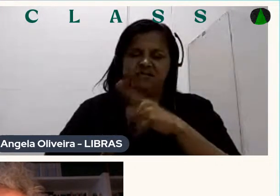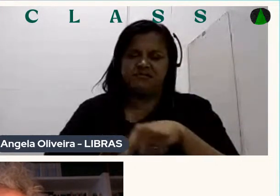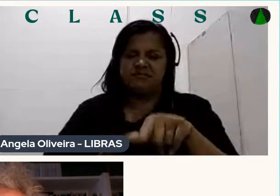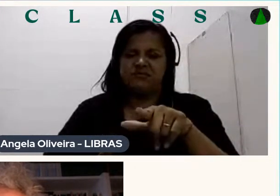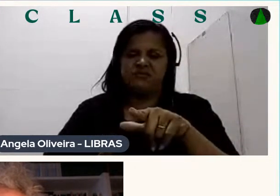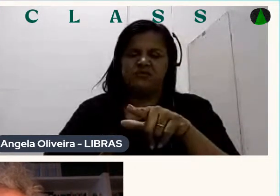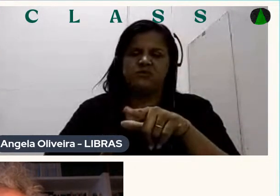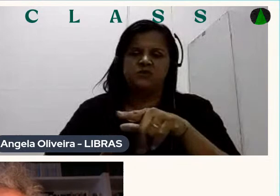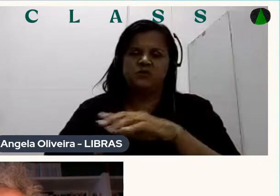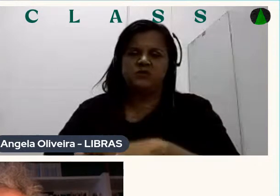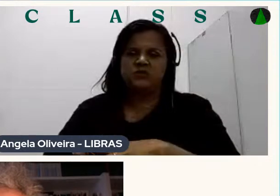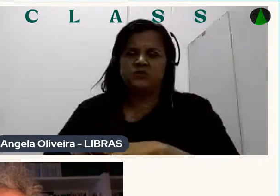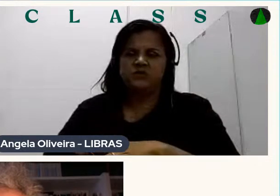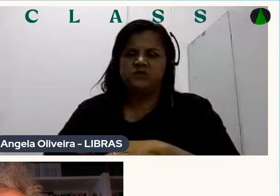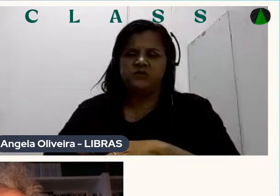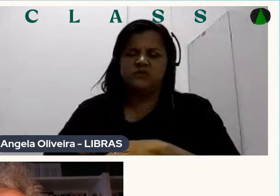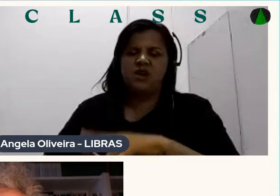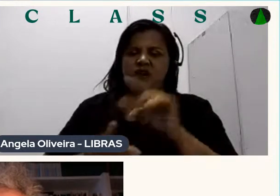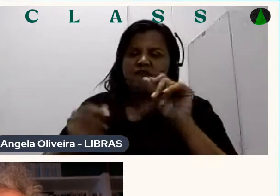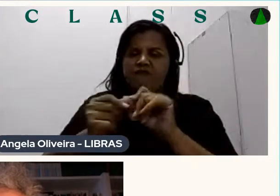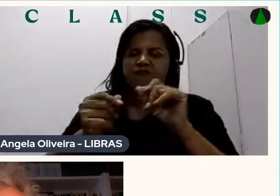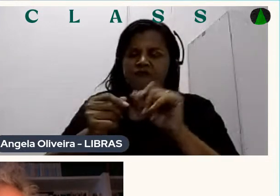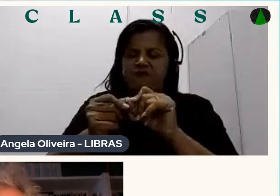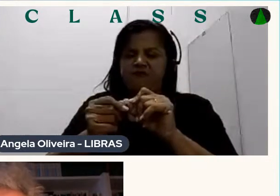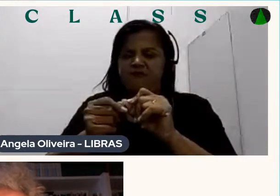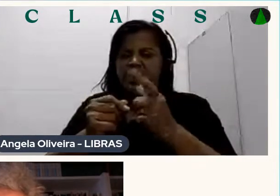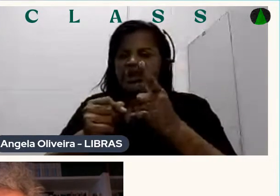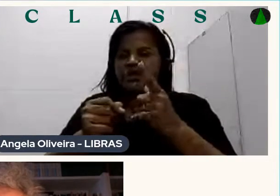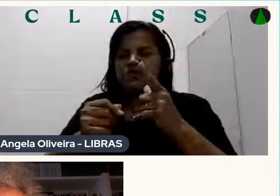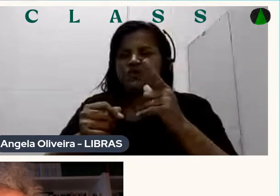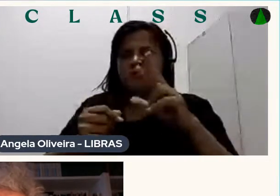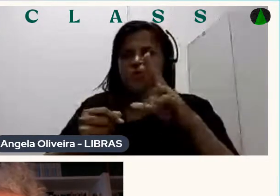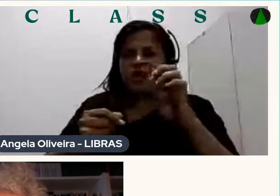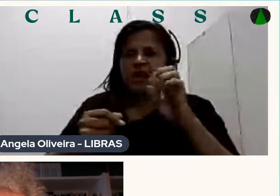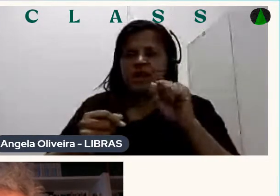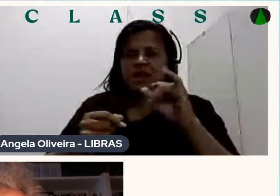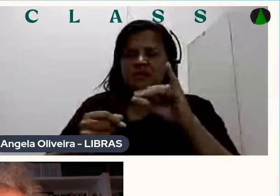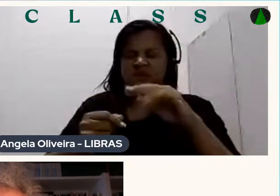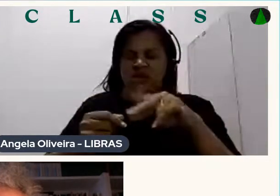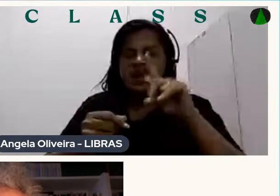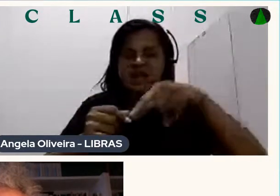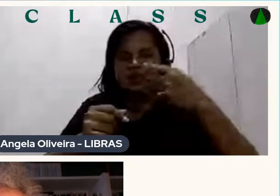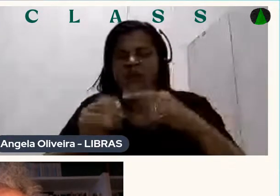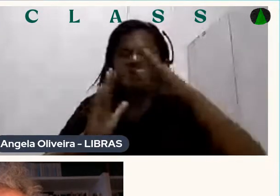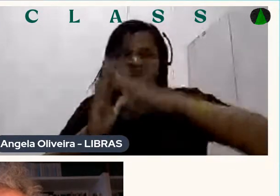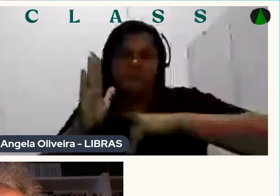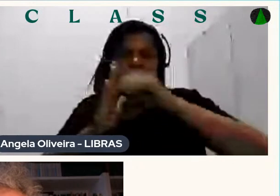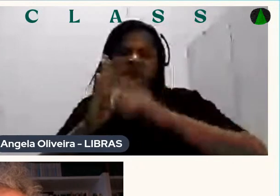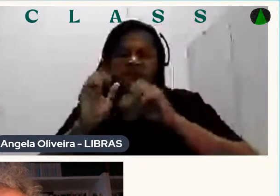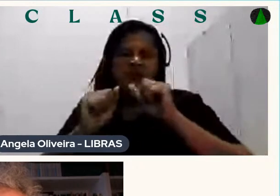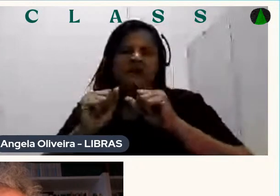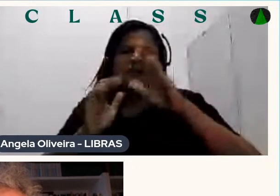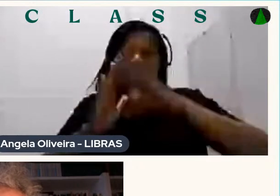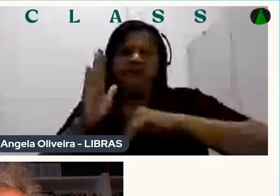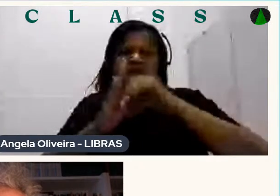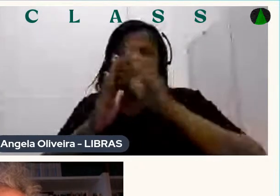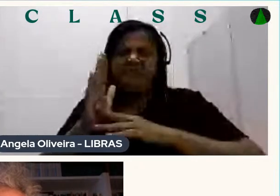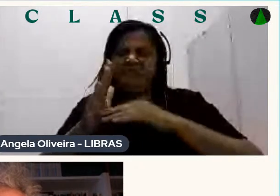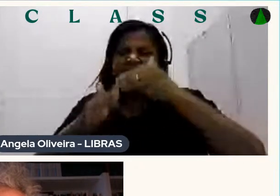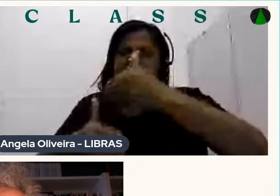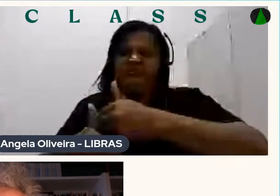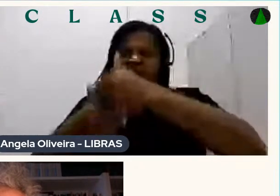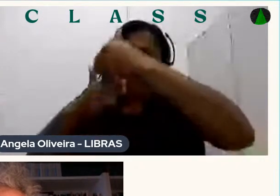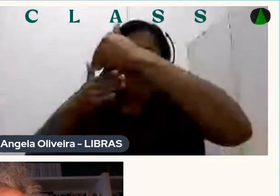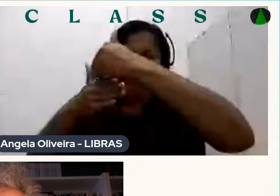Foi feito com uma resina cristal Mas depois isso é pintado Pode ser feito com tinta látex Que é essa tinta de parede Mas